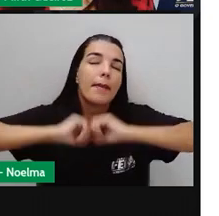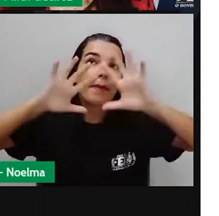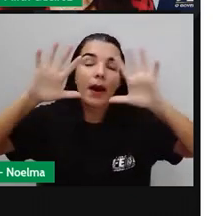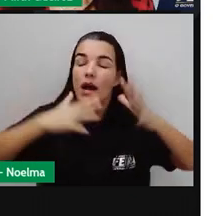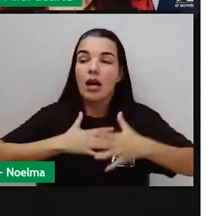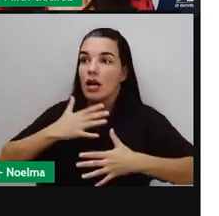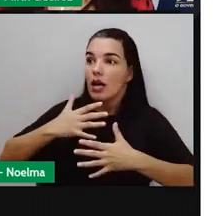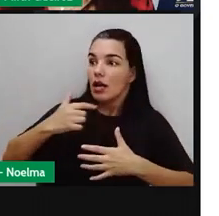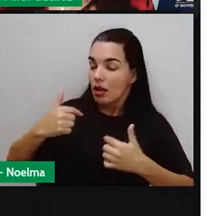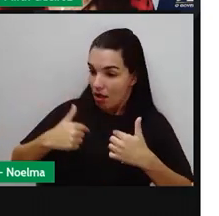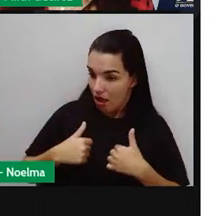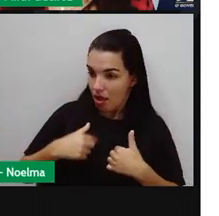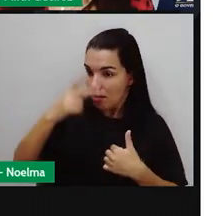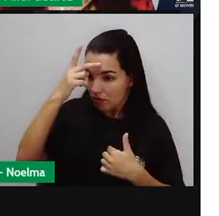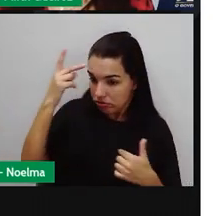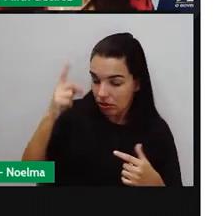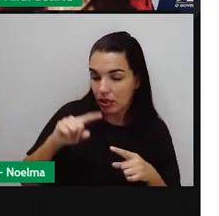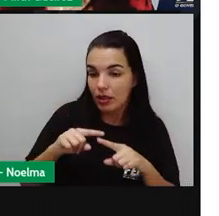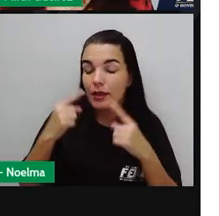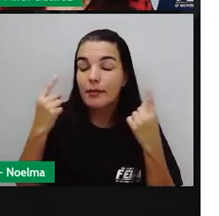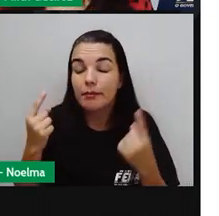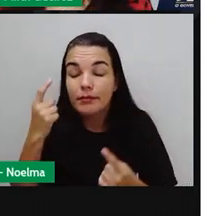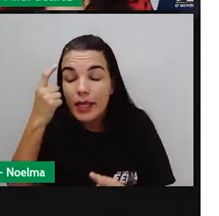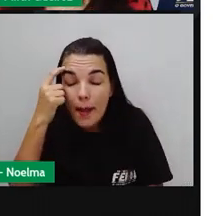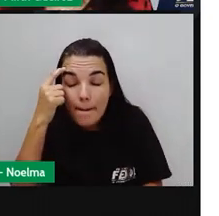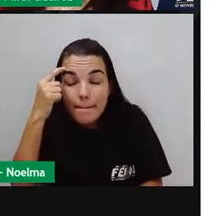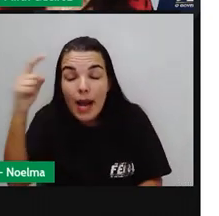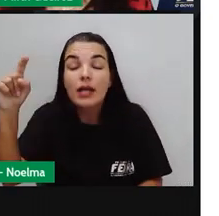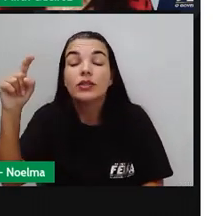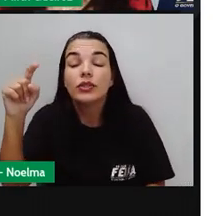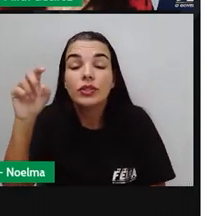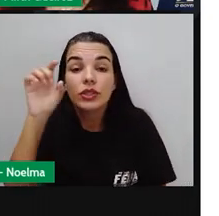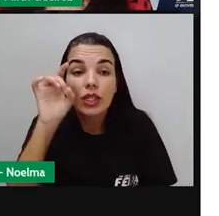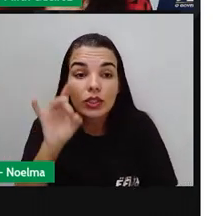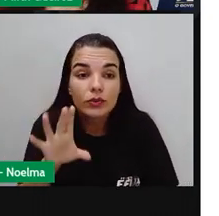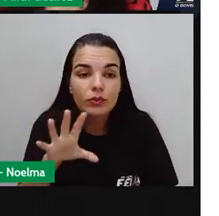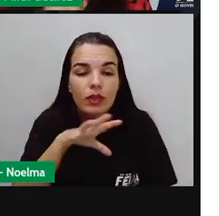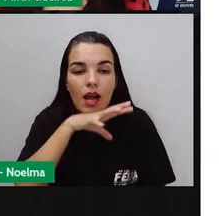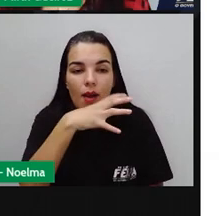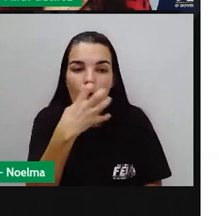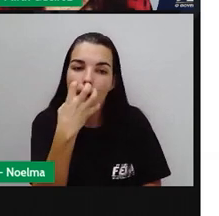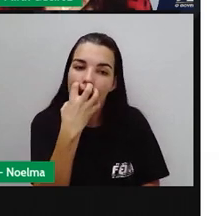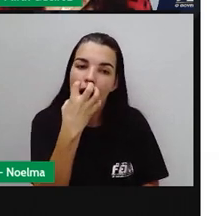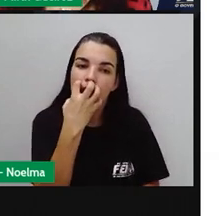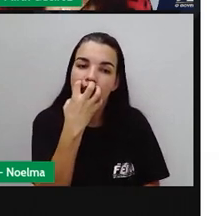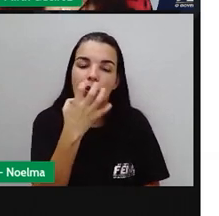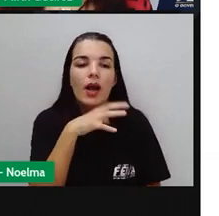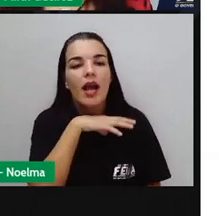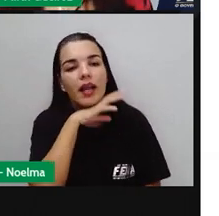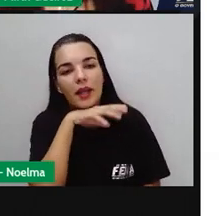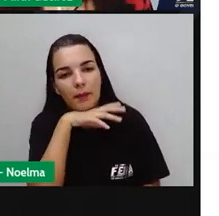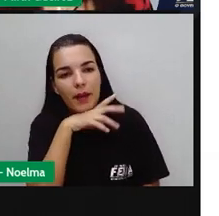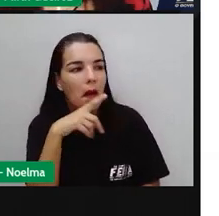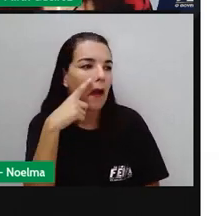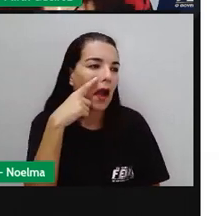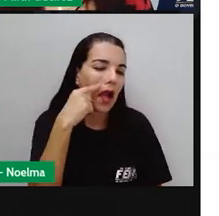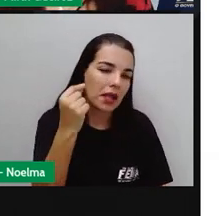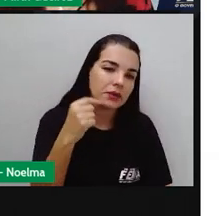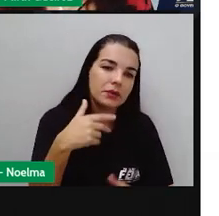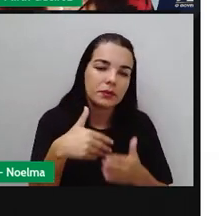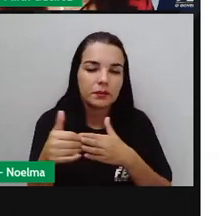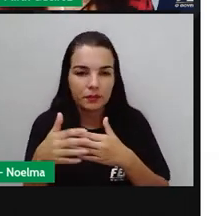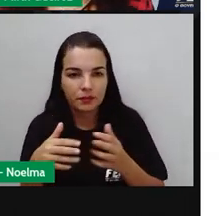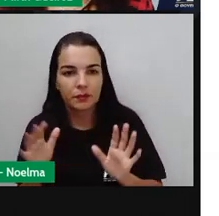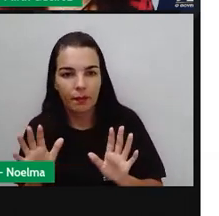assustam a gente devido ao barulho. para um cachorro que ouve muito melhor do que a gente, né? Se para os